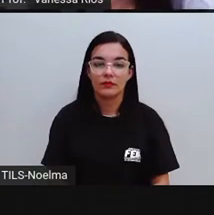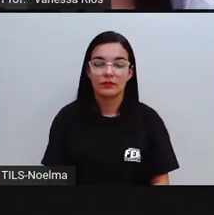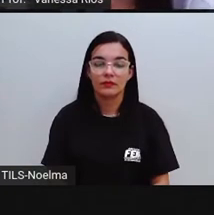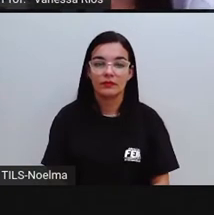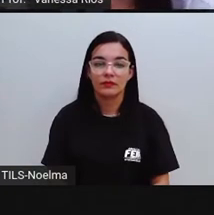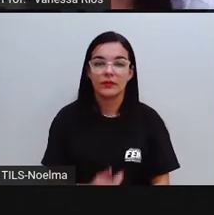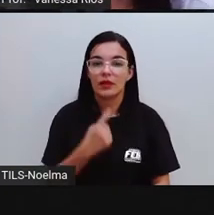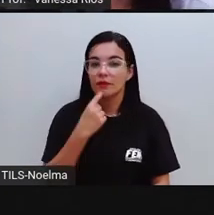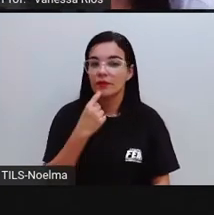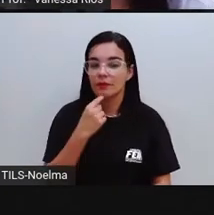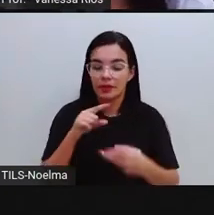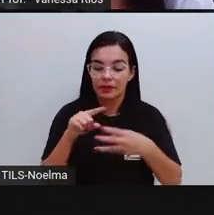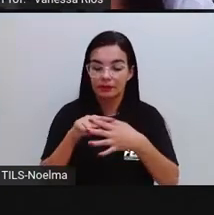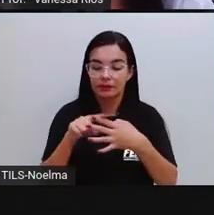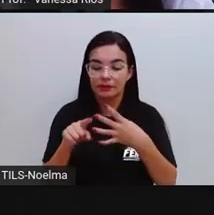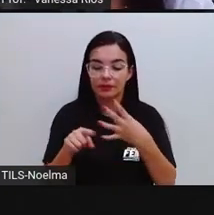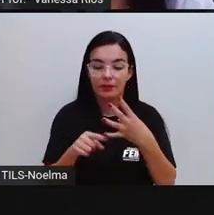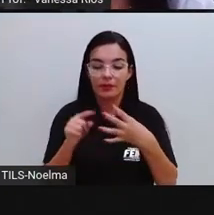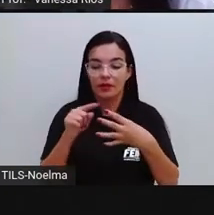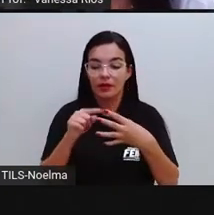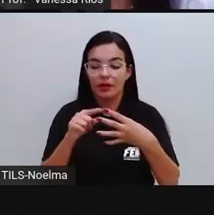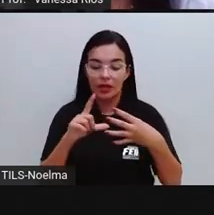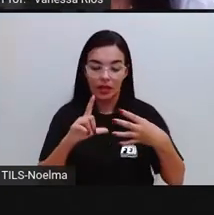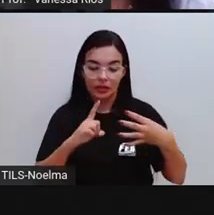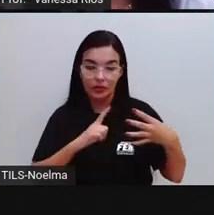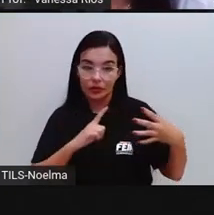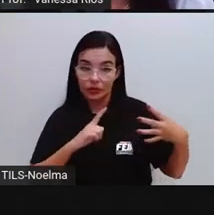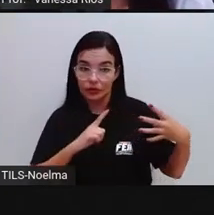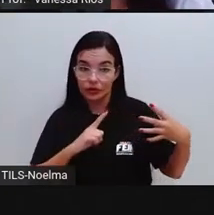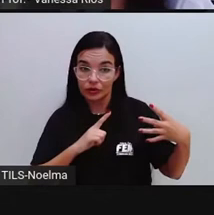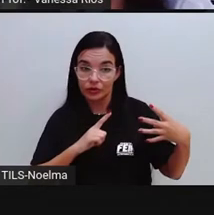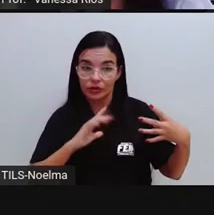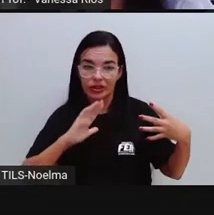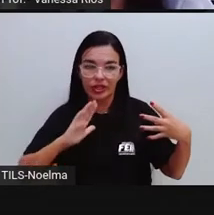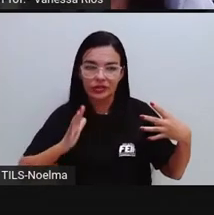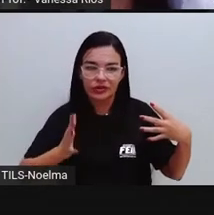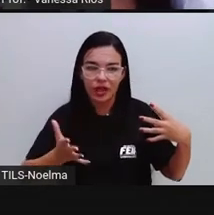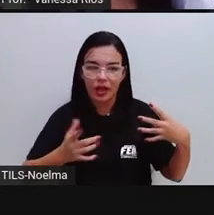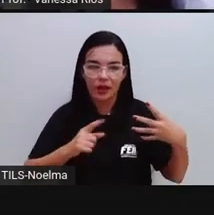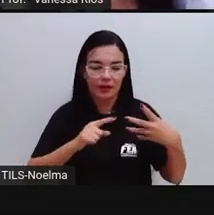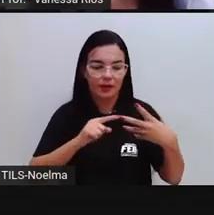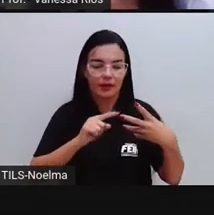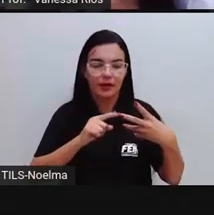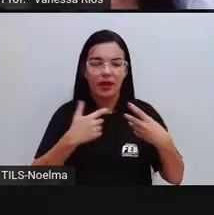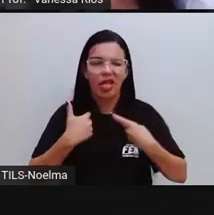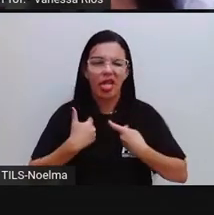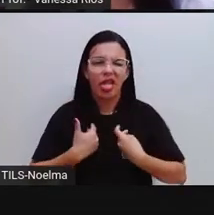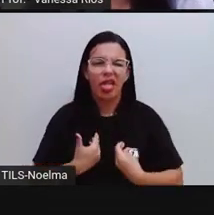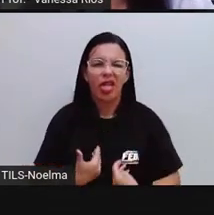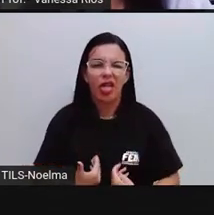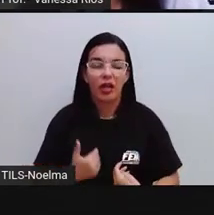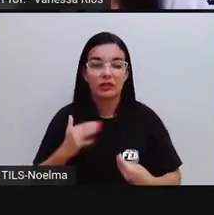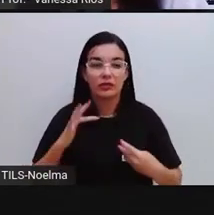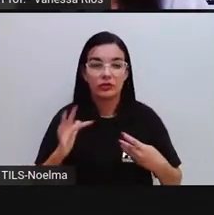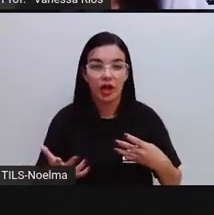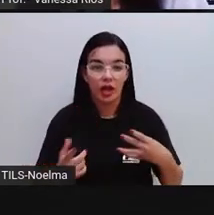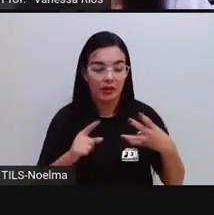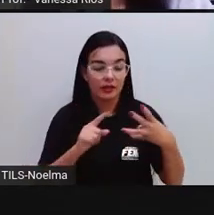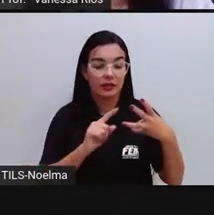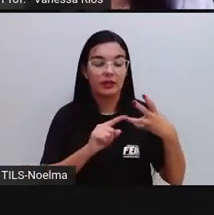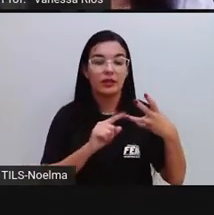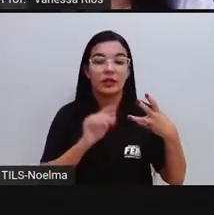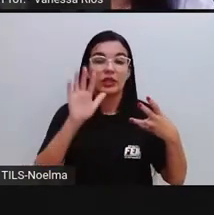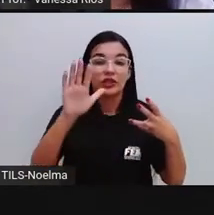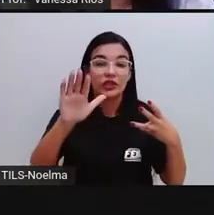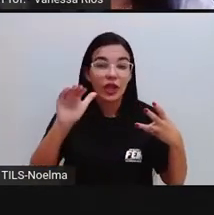palavra aí que é verbo é cansava, que pertence ao verbo cansar. Minha avó me chamava. A